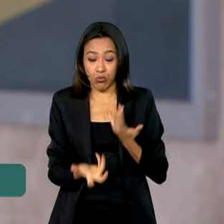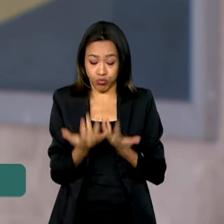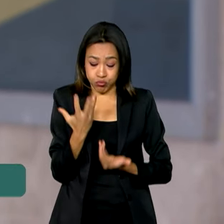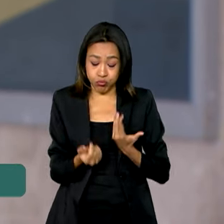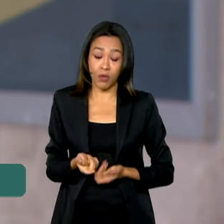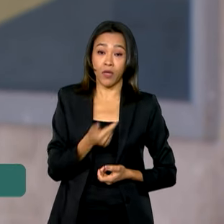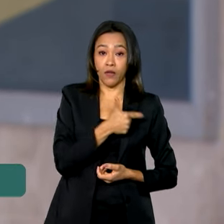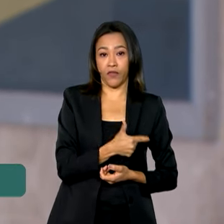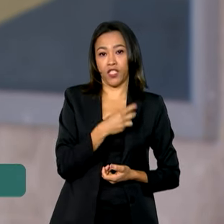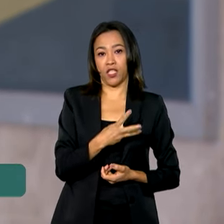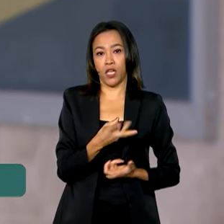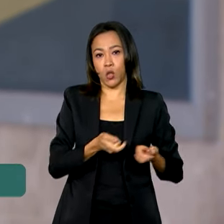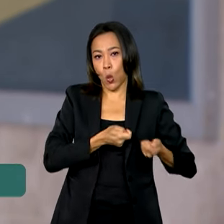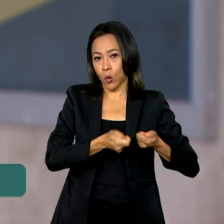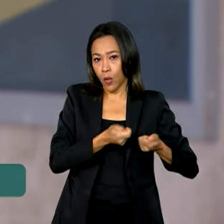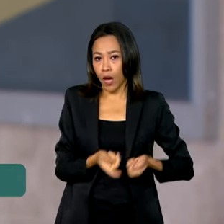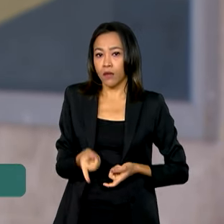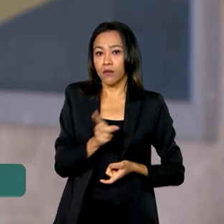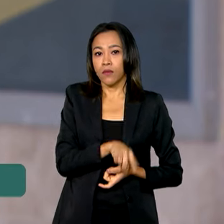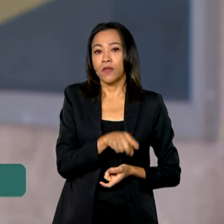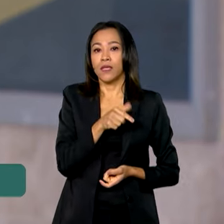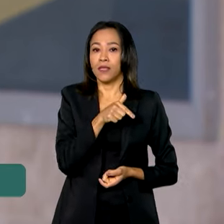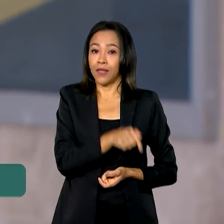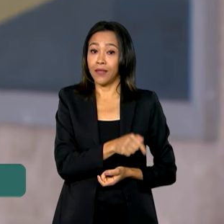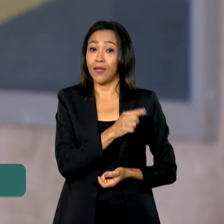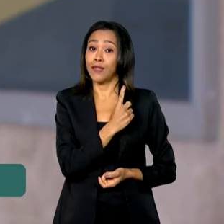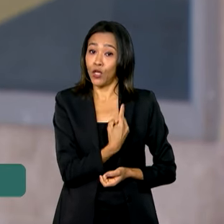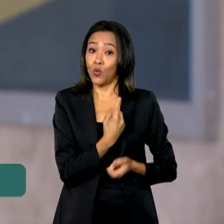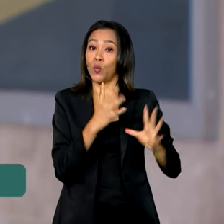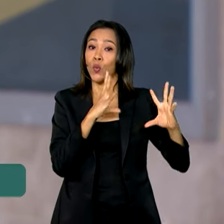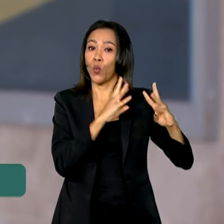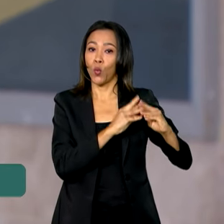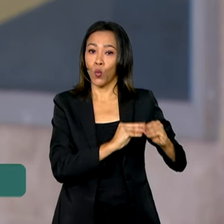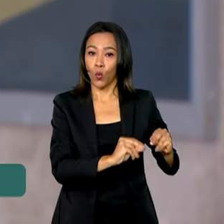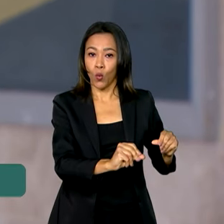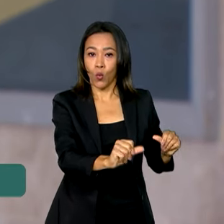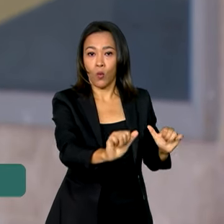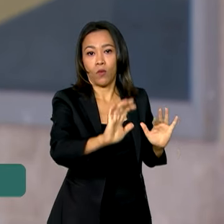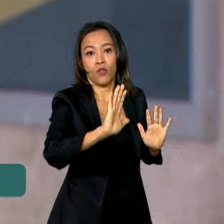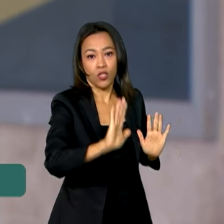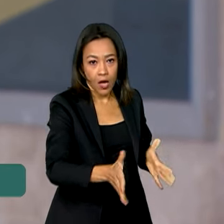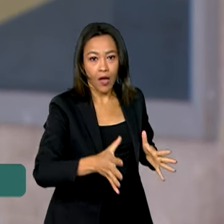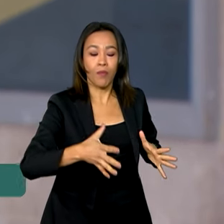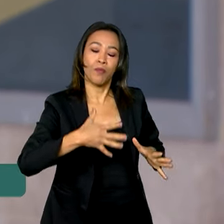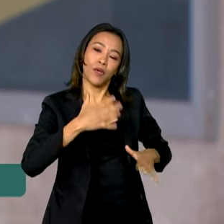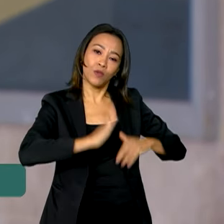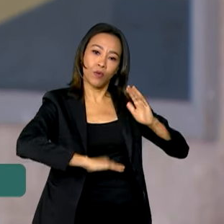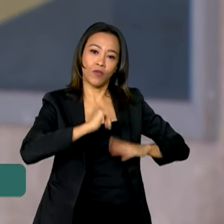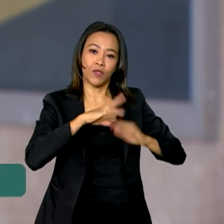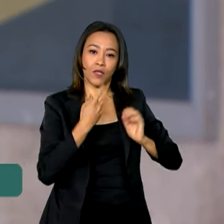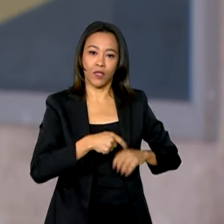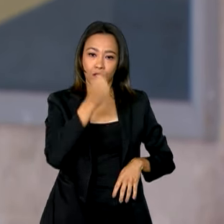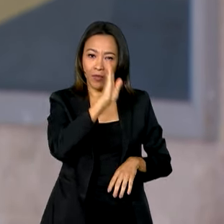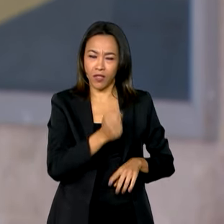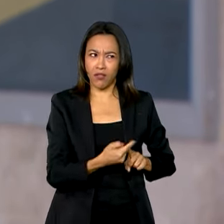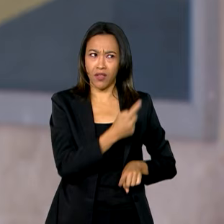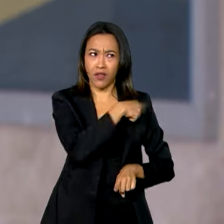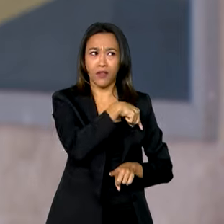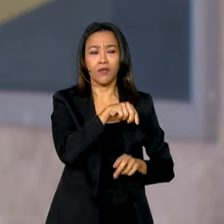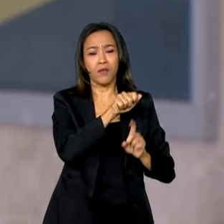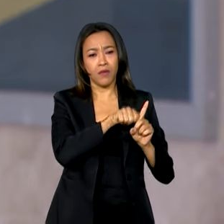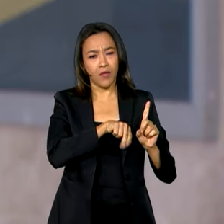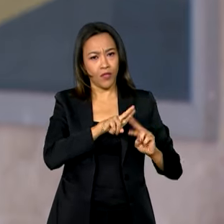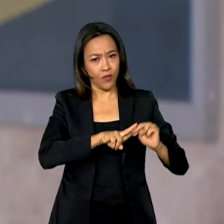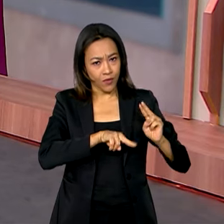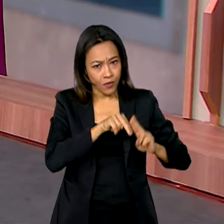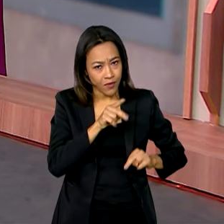controlados e 71 foram extintos pelas equipes brasileiras desde o mês de junho. É isso, Vanessa. Volto